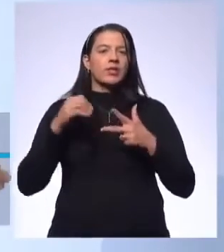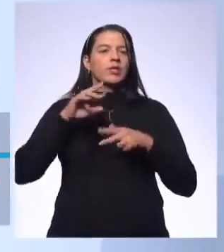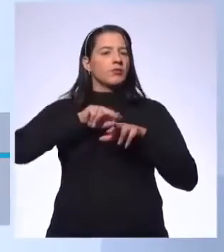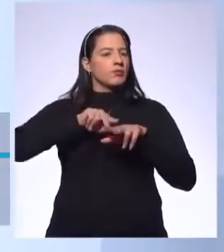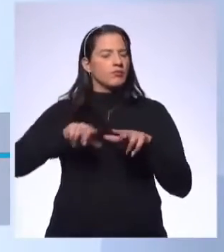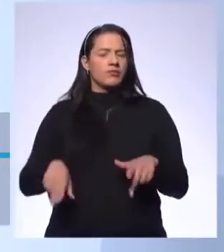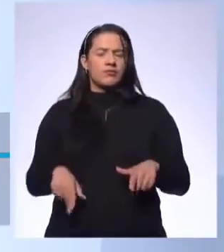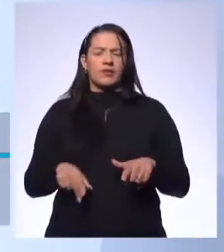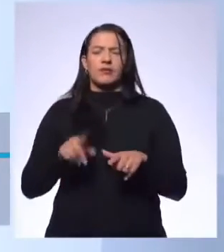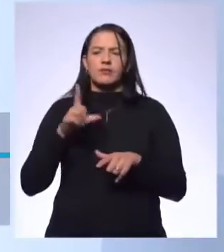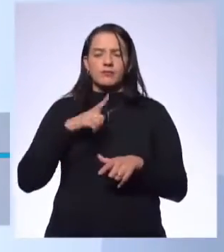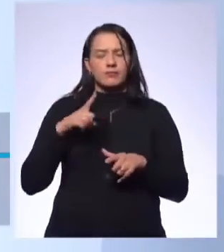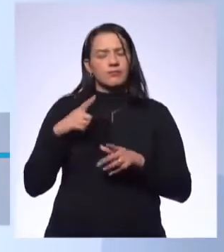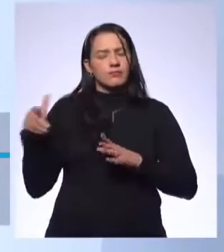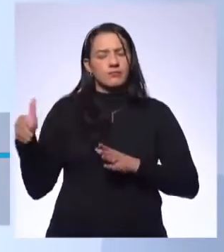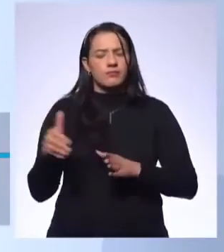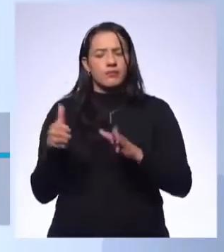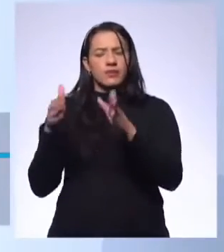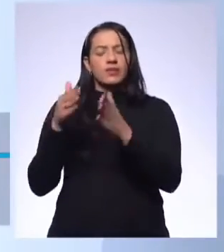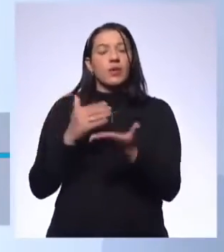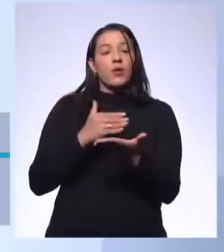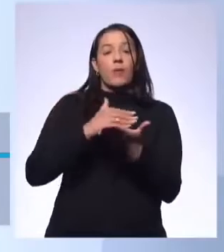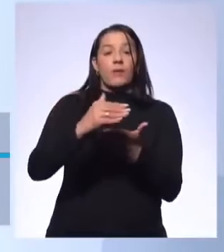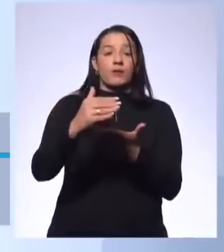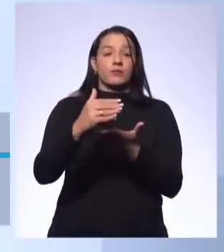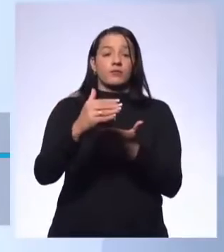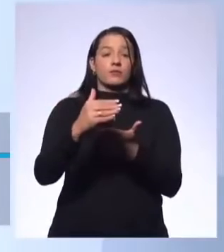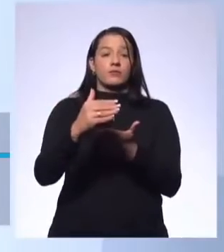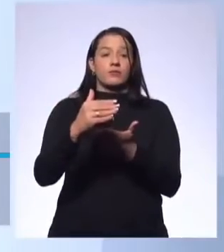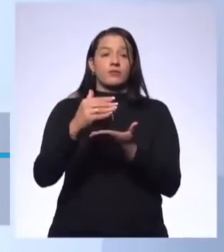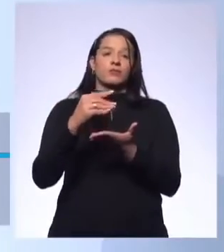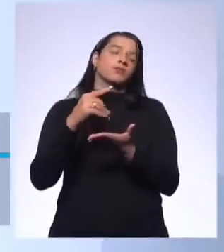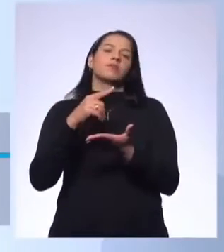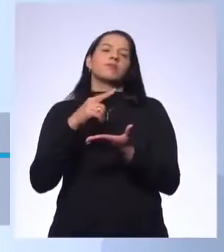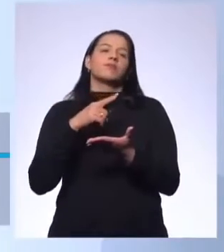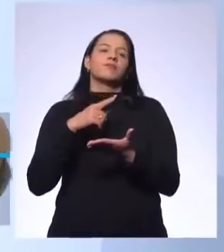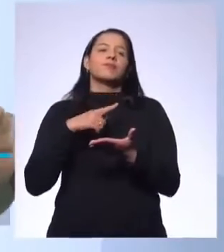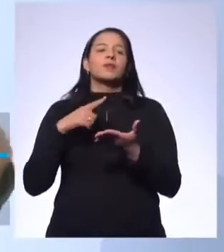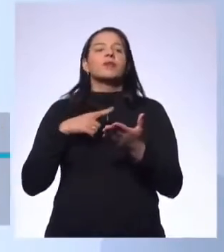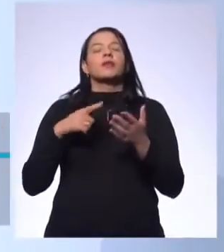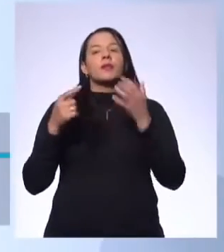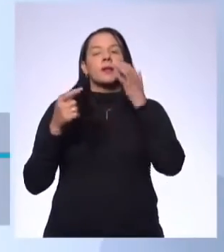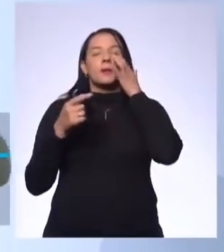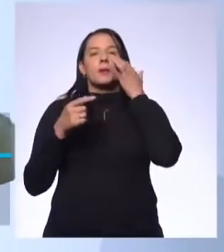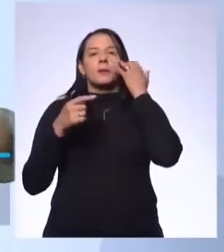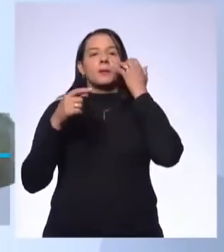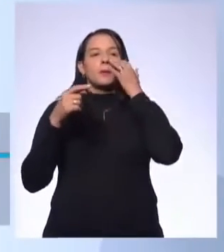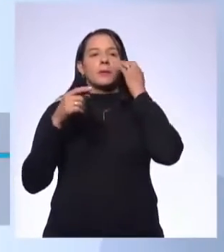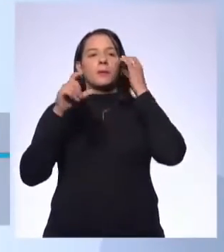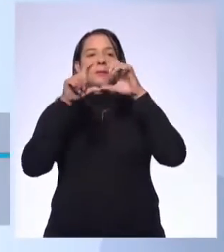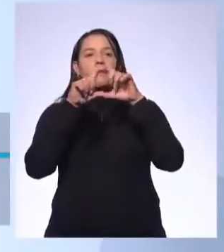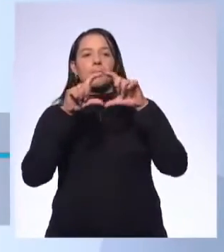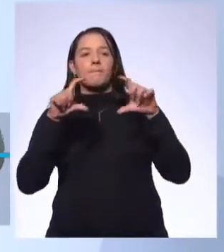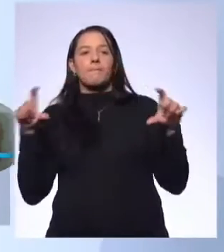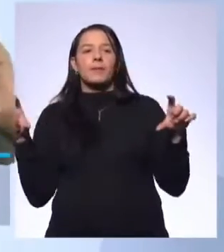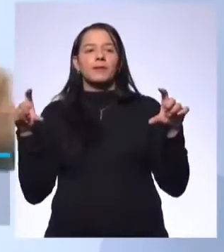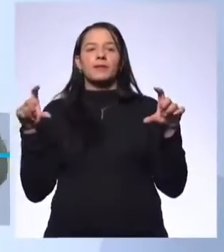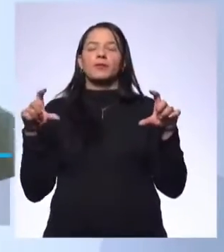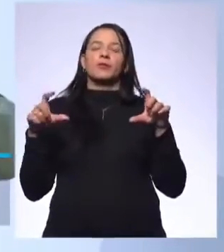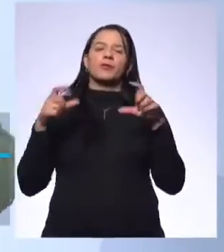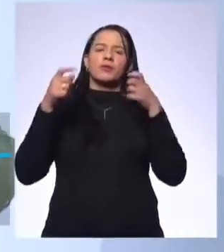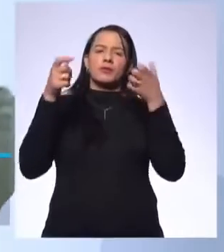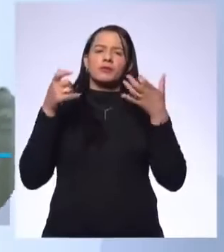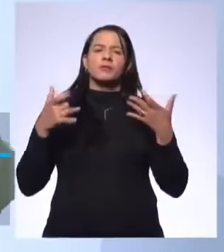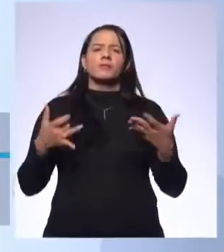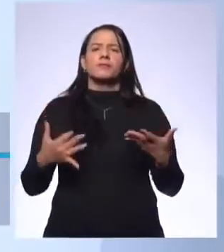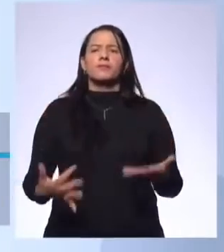tem um caminho, você sempre começa por uma introdução, não é? O parágrafo introdutório, o parágrafo padrão que dá início